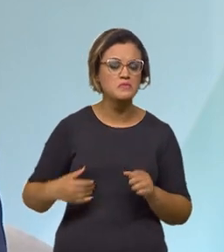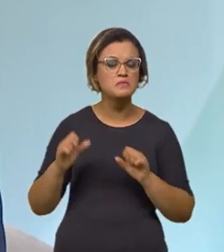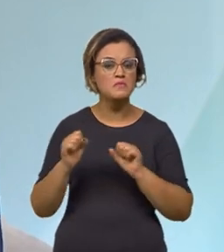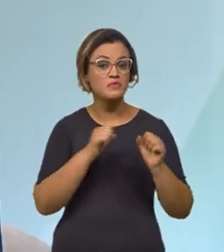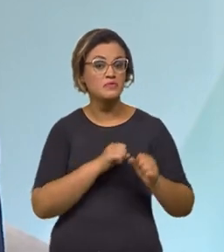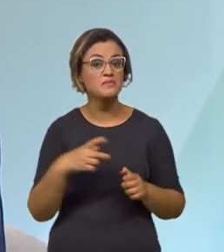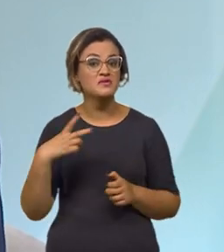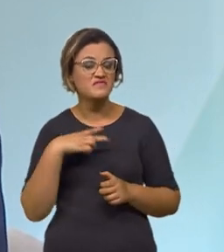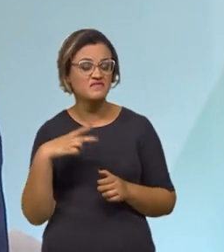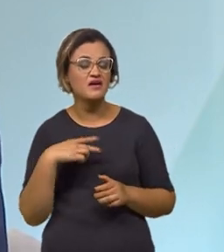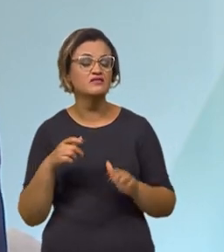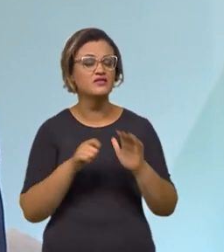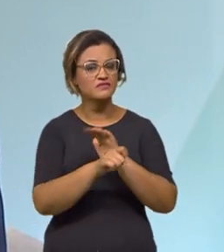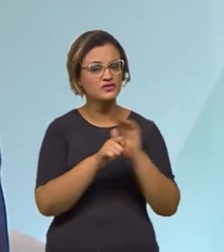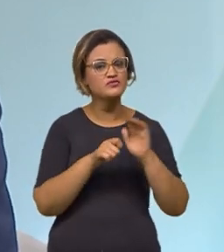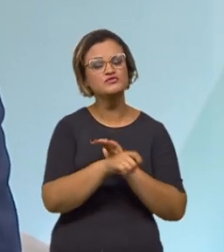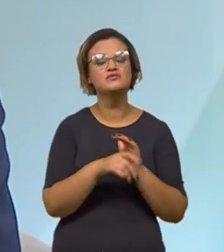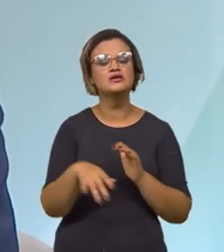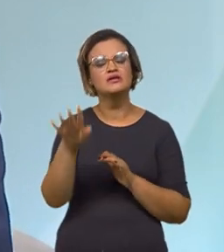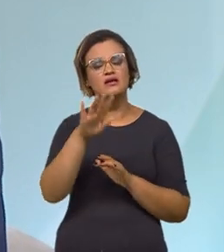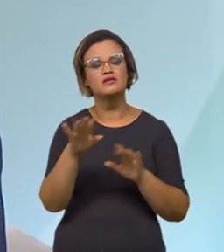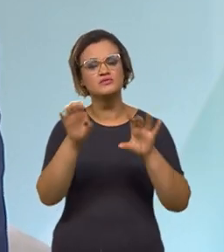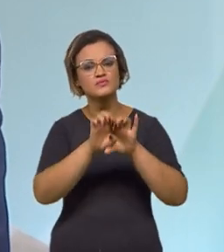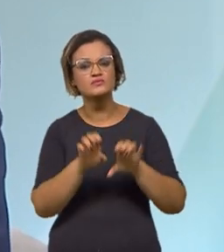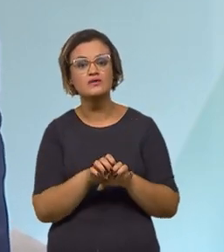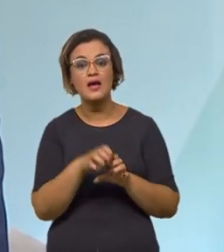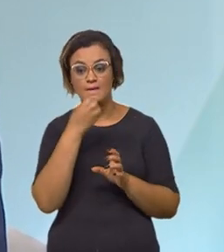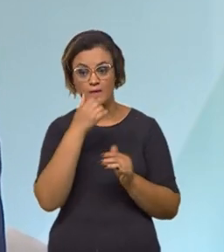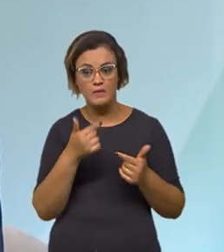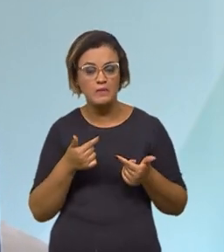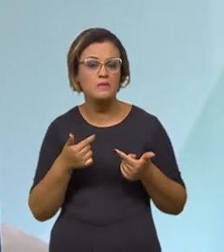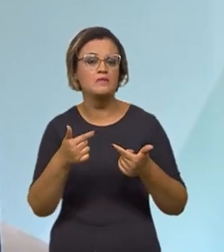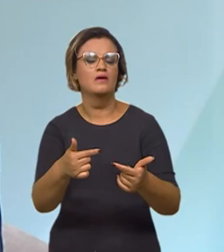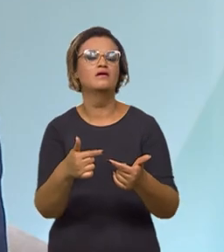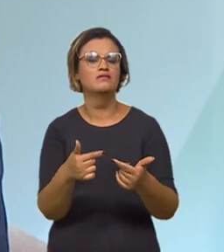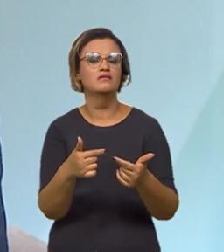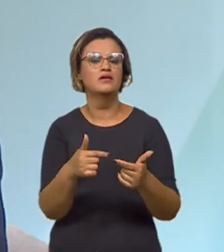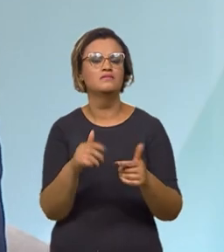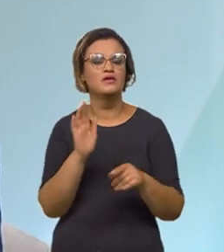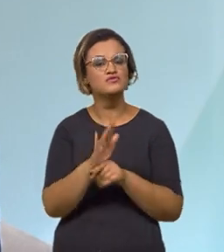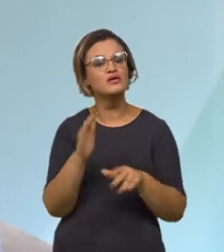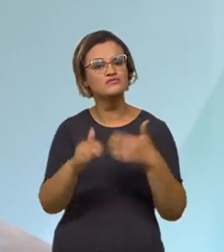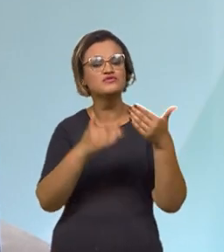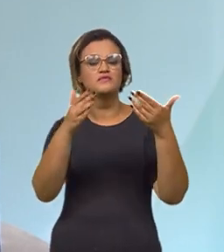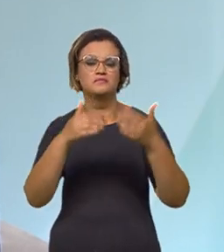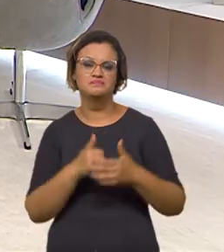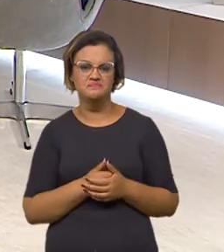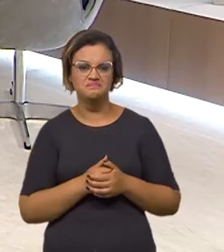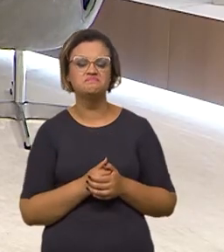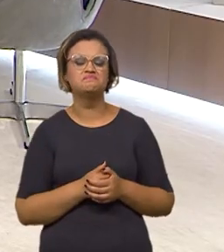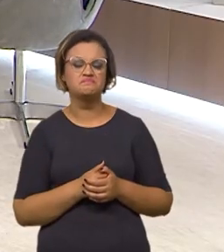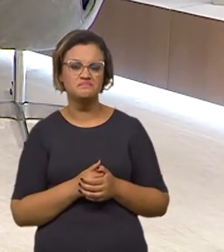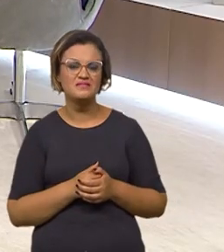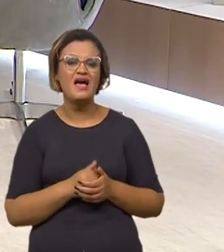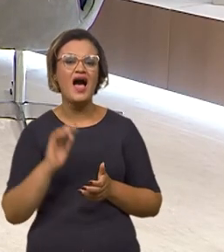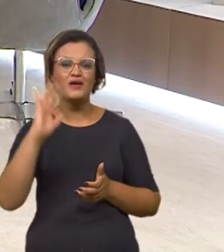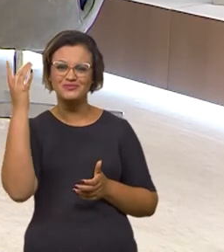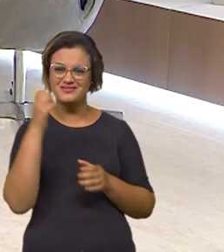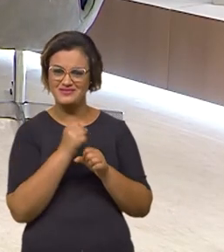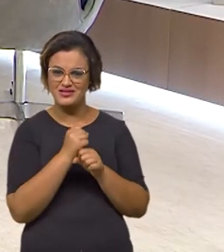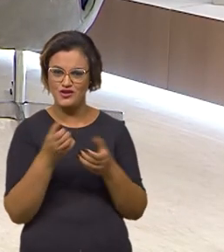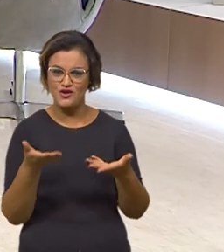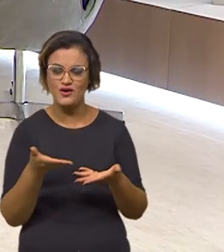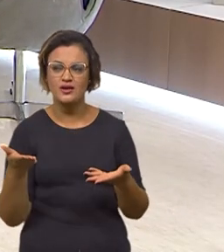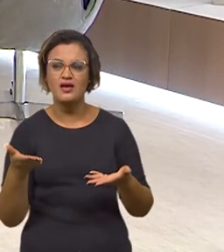investirmos, então, na agenda de infraestrutura, que é, assim, a grande alavanca para o país seguir essa rota de desenvolvimento e de progresso. E também ocorreu, nesse ano,